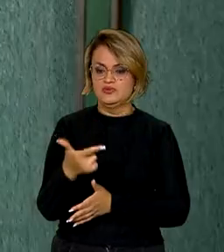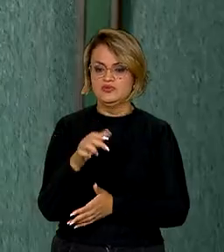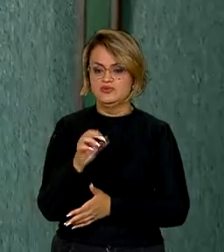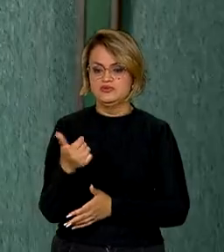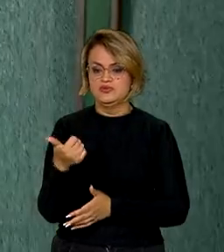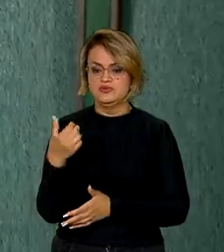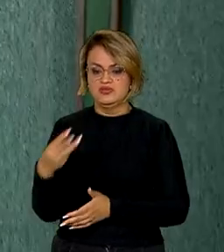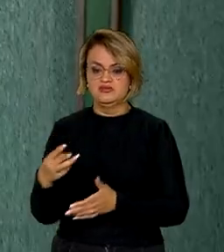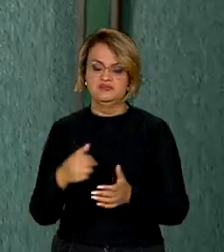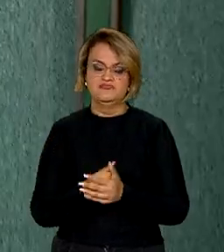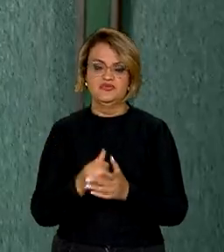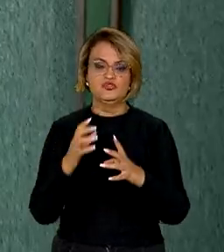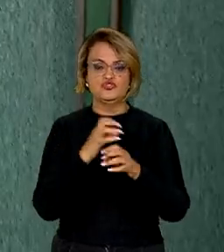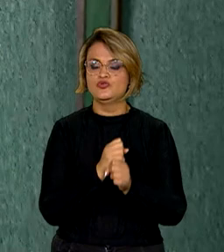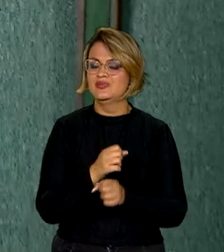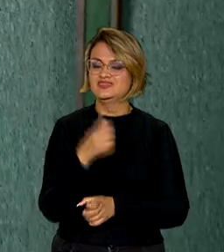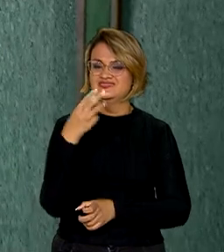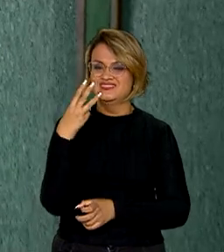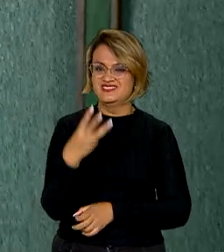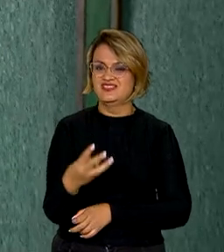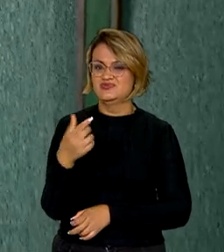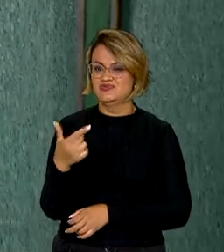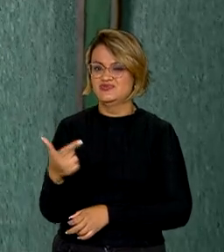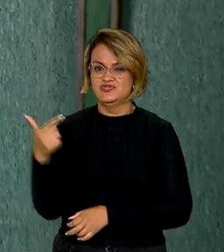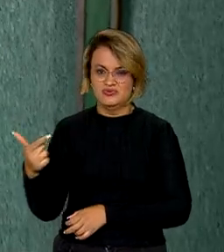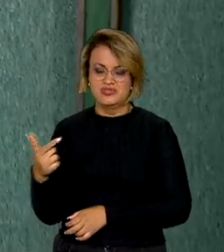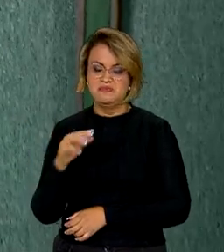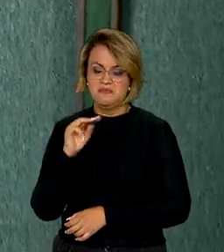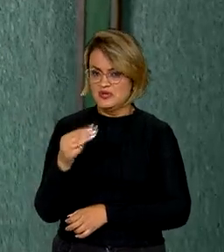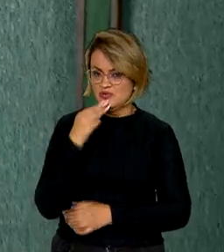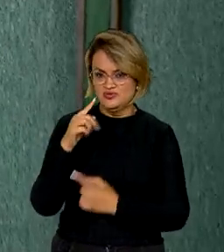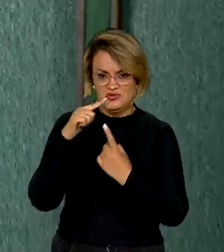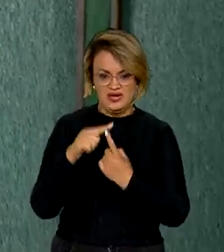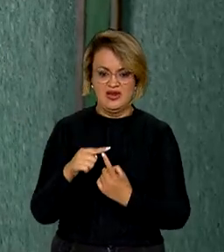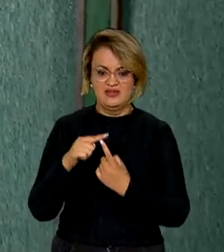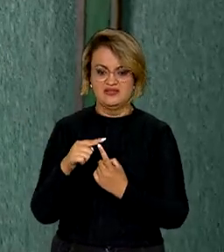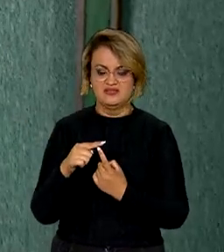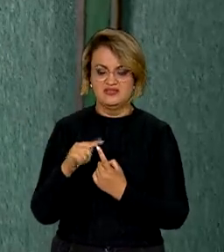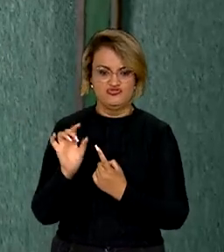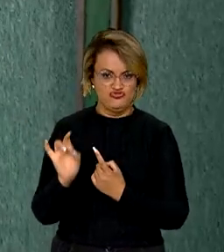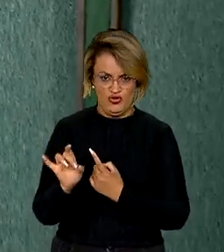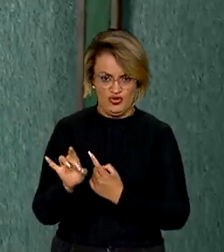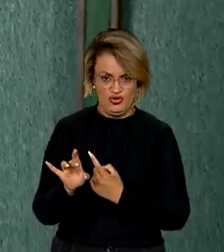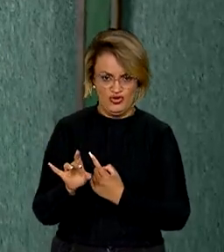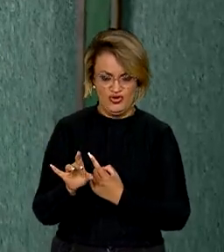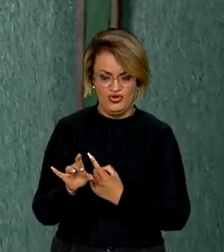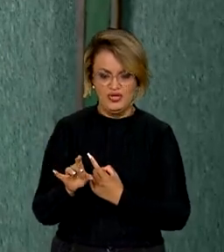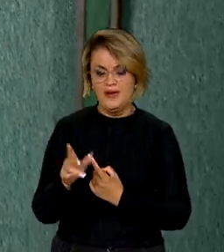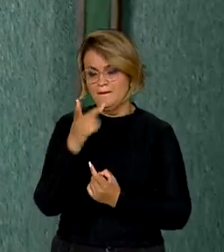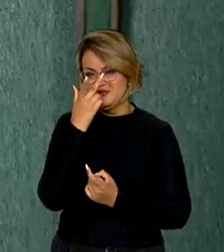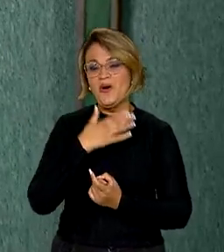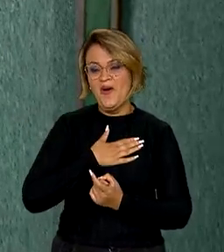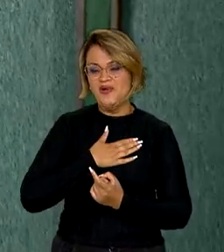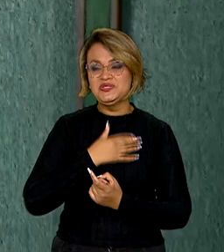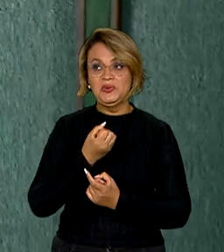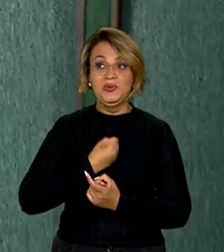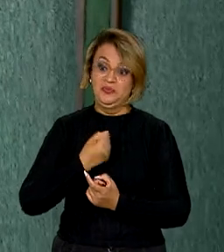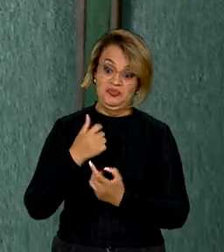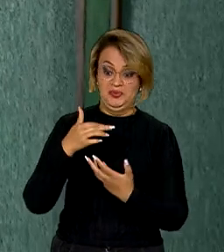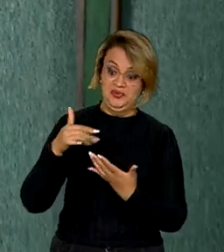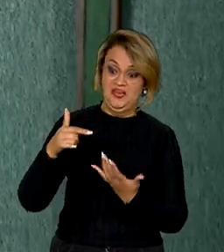Não são 322, 323 milhões de toneladas, que é um número que todo mundo gosta de dizer, muito, talvez, mais